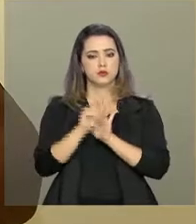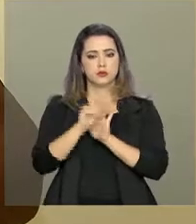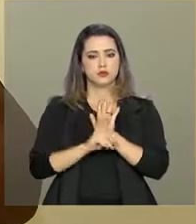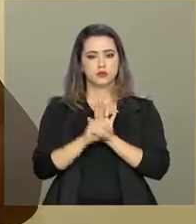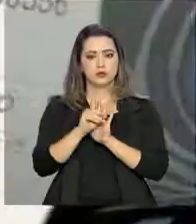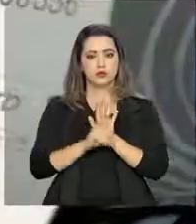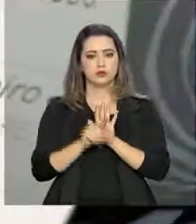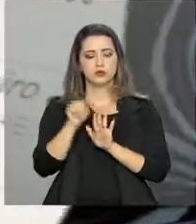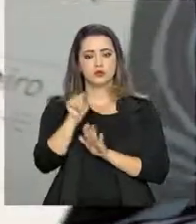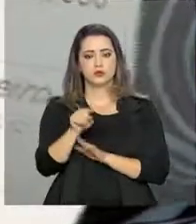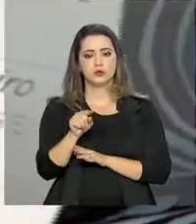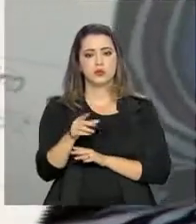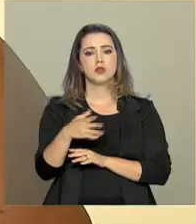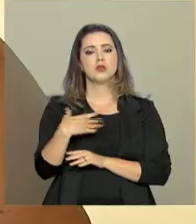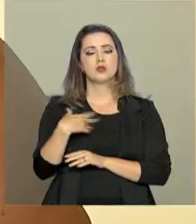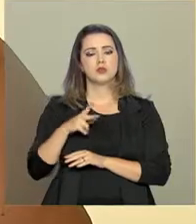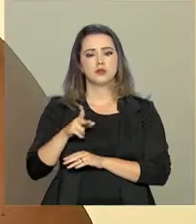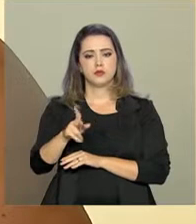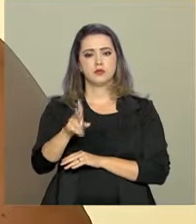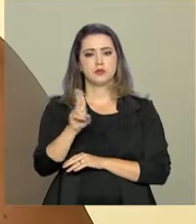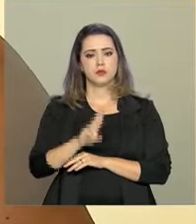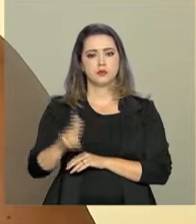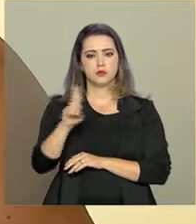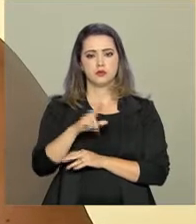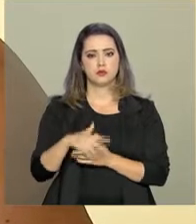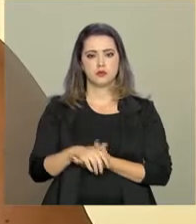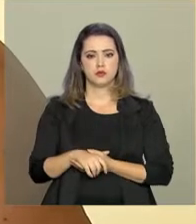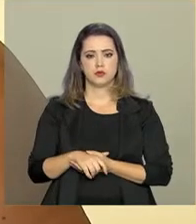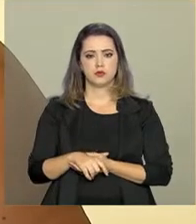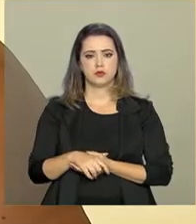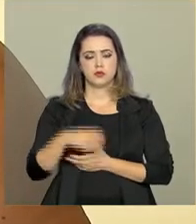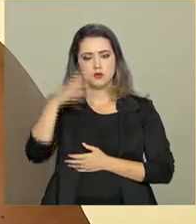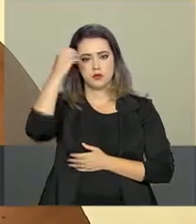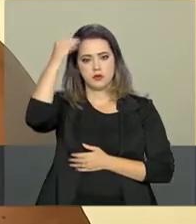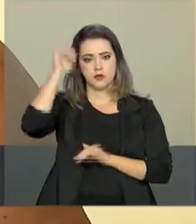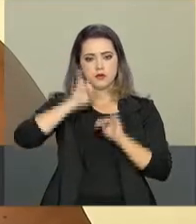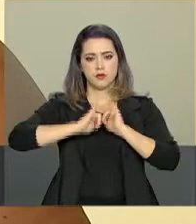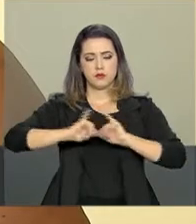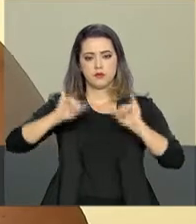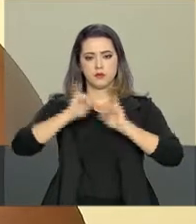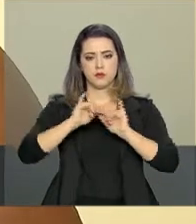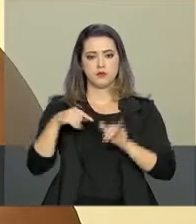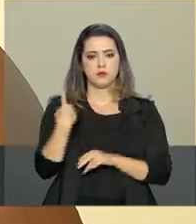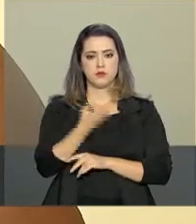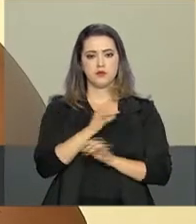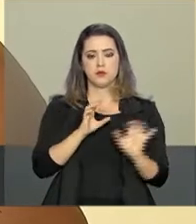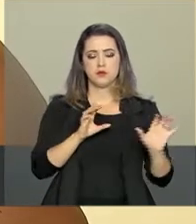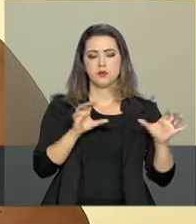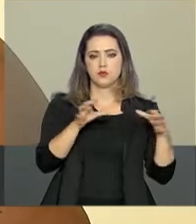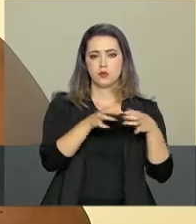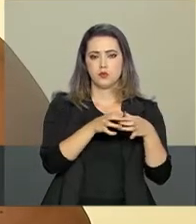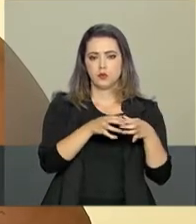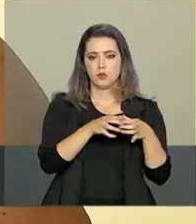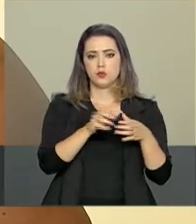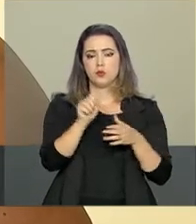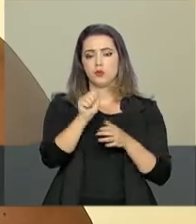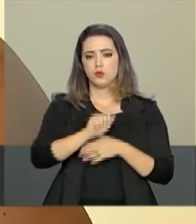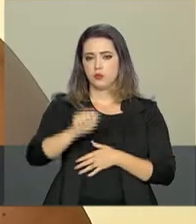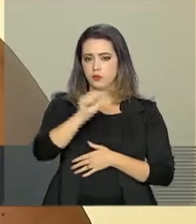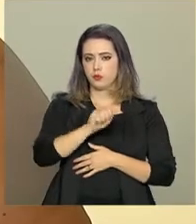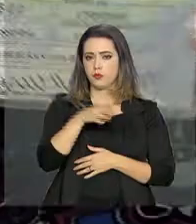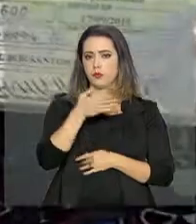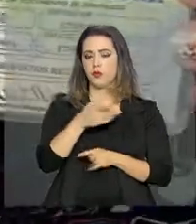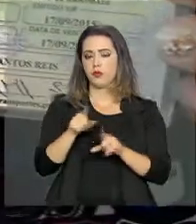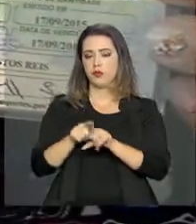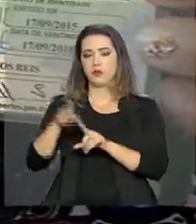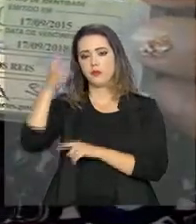a Zosimene não abre mão. Eu viajo mais para fazer a divulgação da nossa associação. Eu viajo